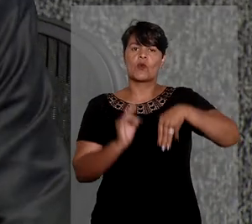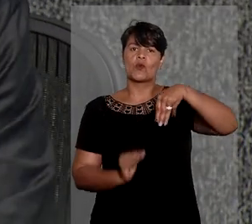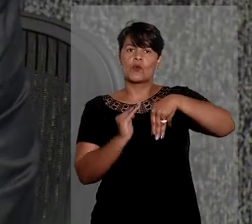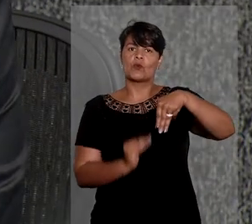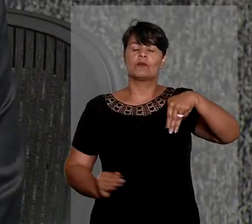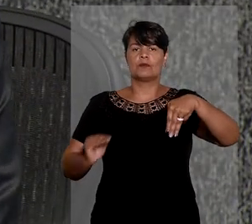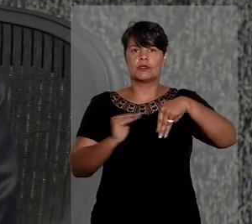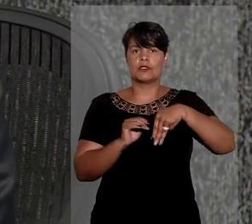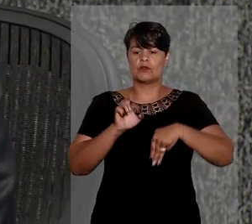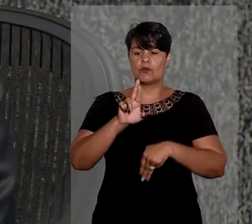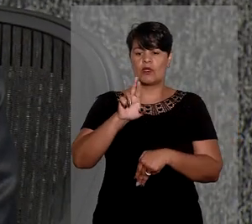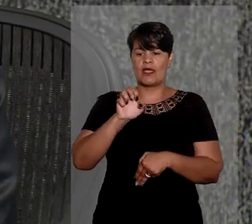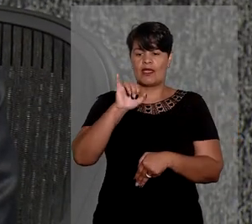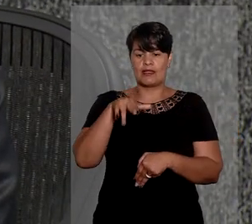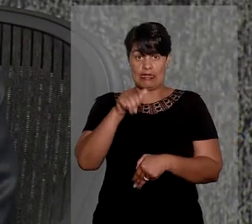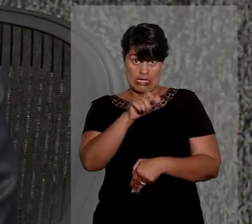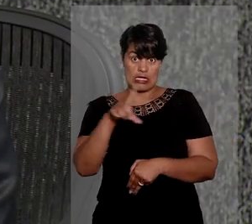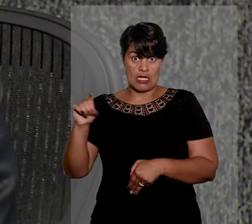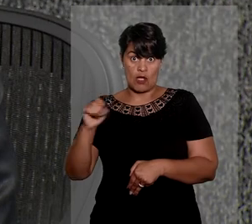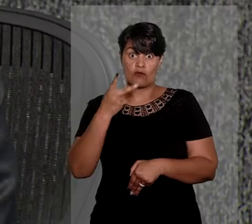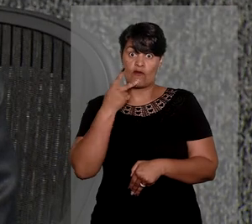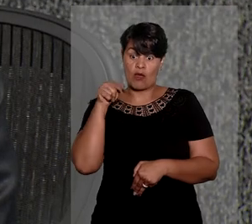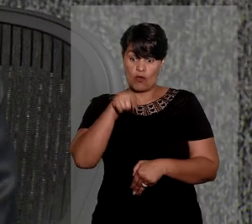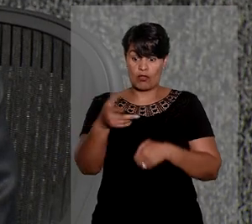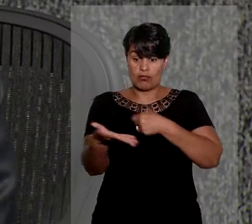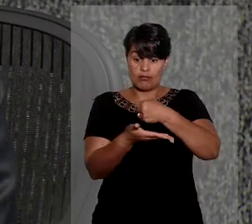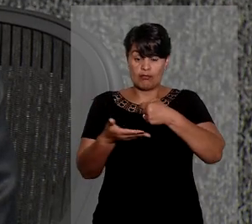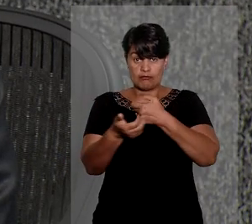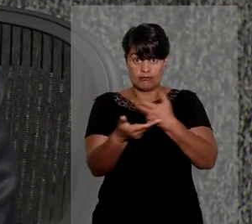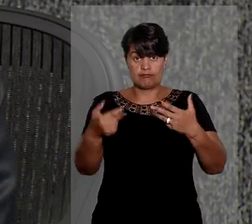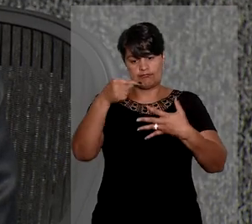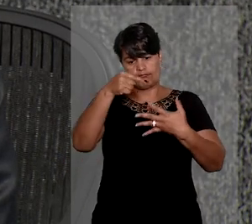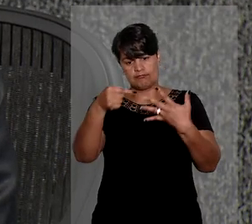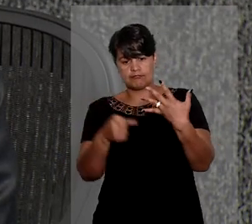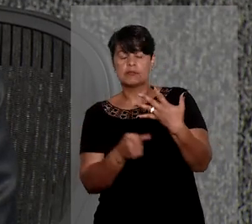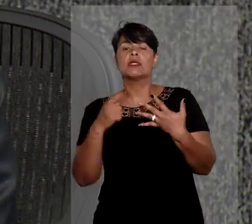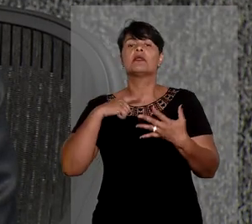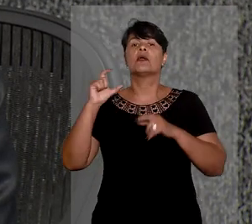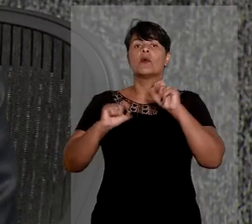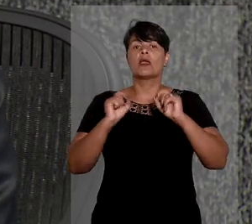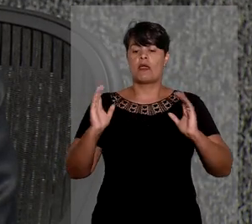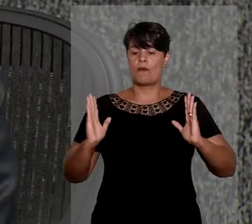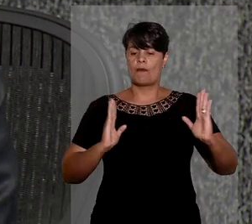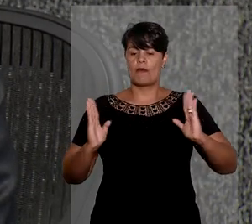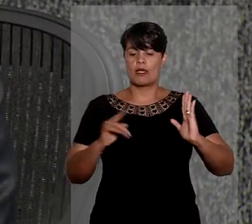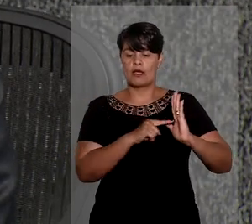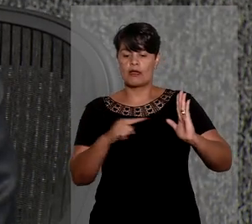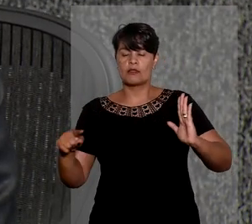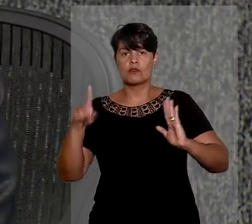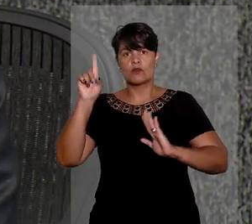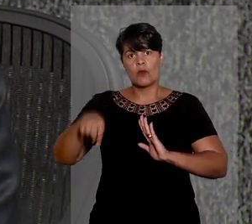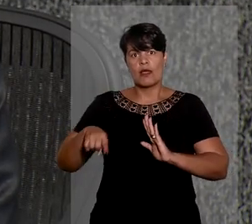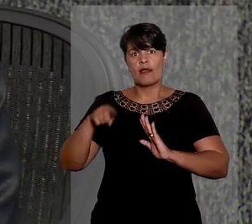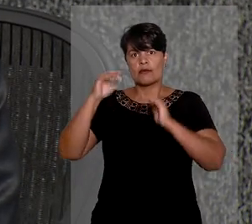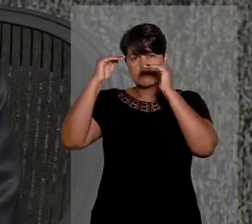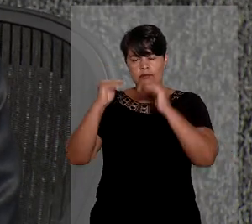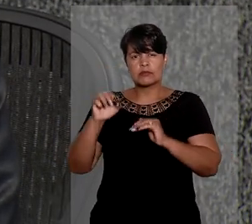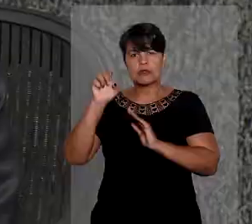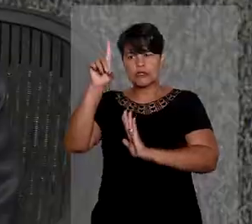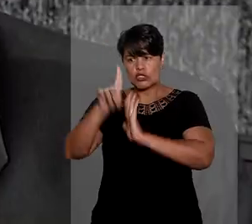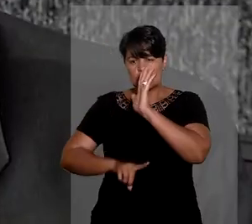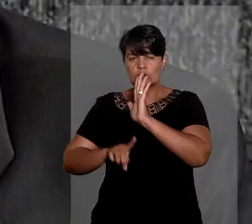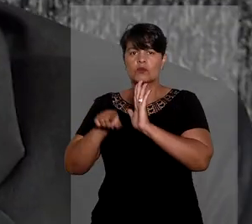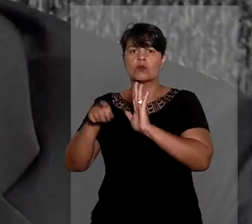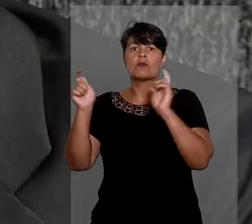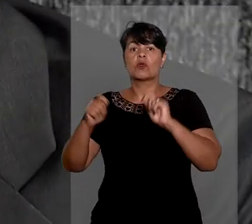Soares da Fonseca, apontou precedentes do STJ, segundo os quais o prazo para aplicação do direito ao esquecimento é de 10